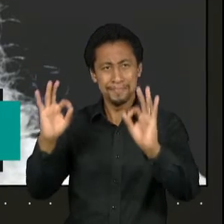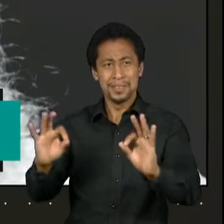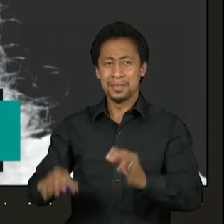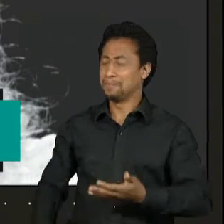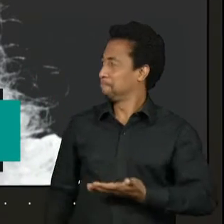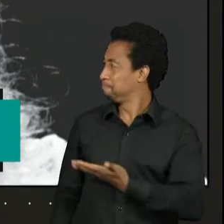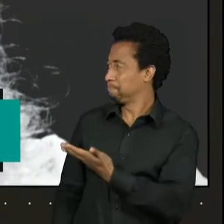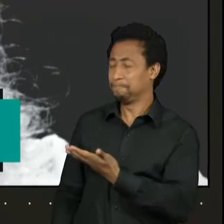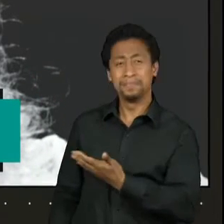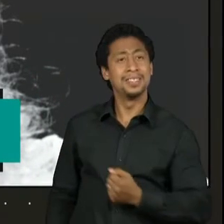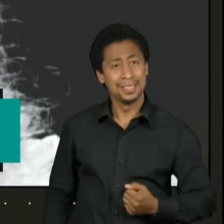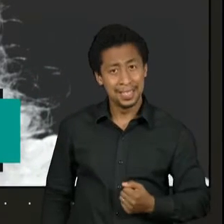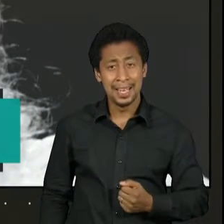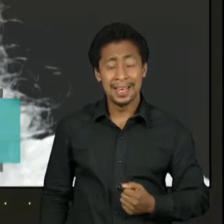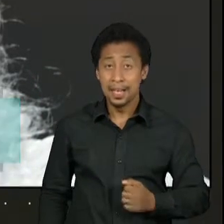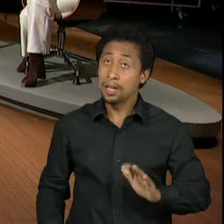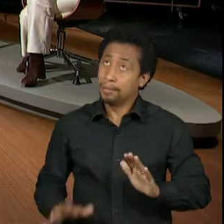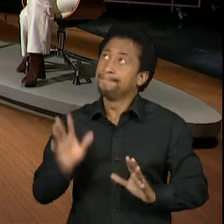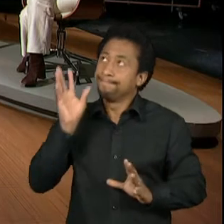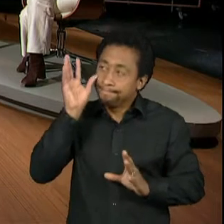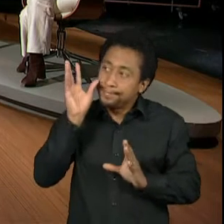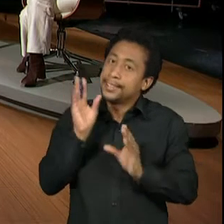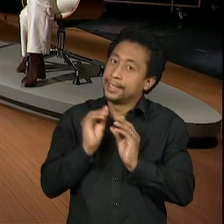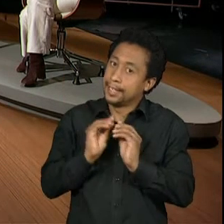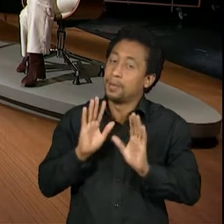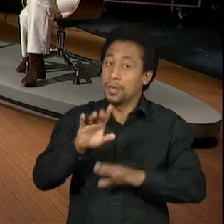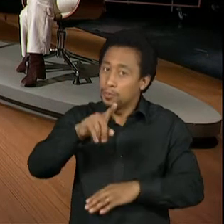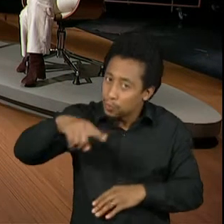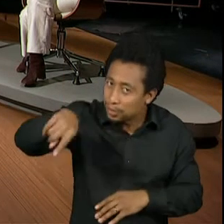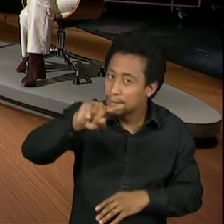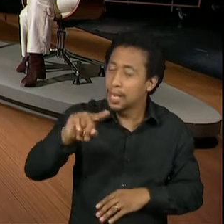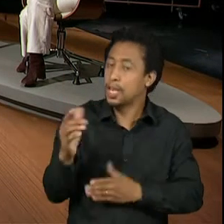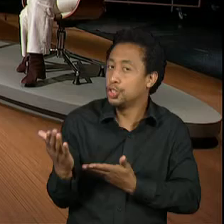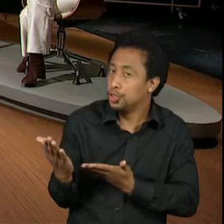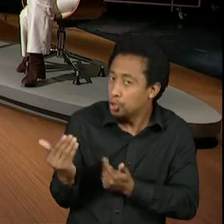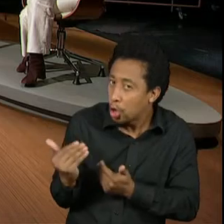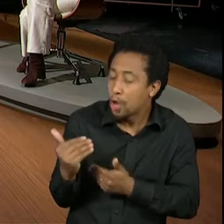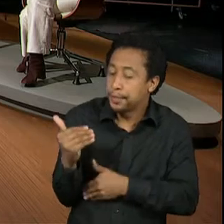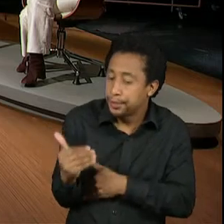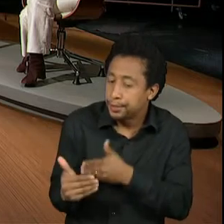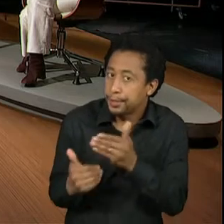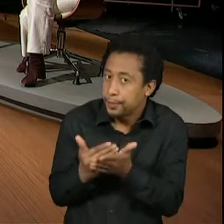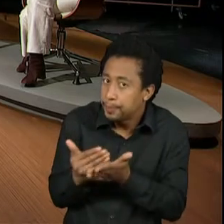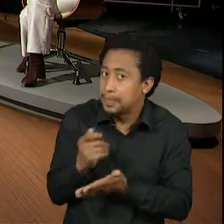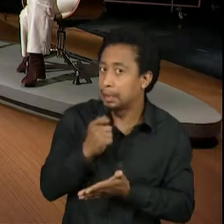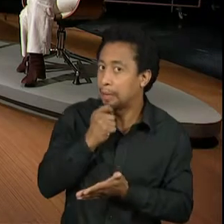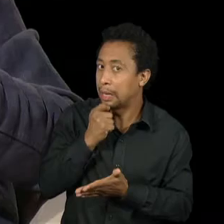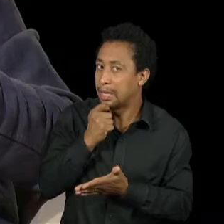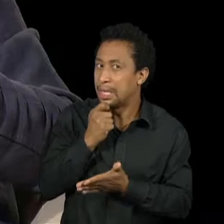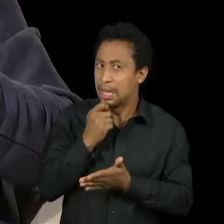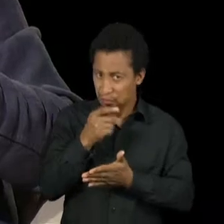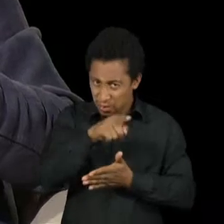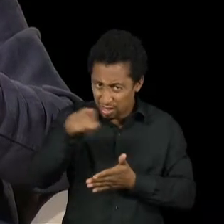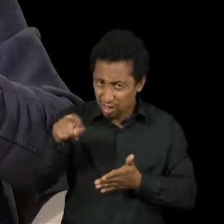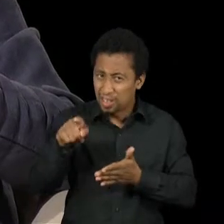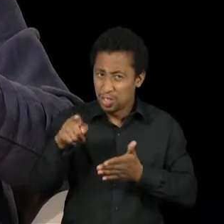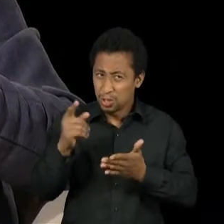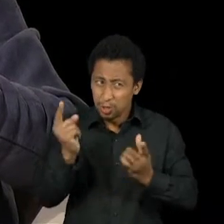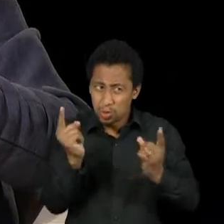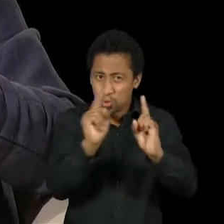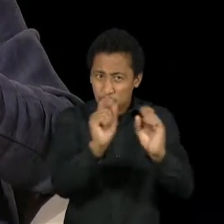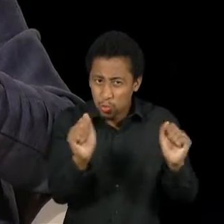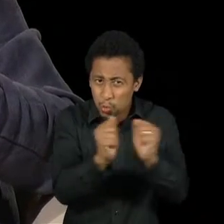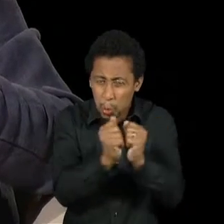eu entendo, e também fica uma dica para os jovens atores, que a capacidade dele de atuação era a